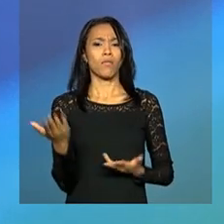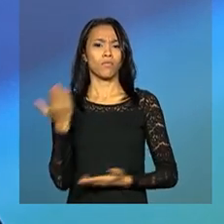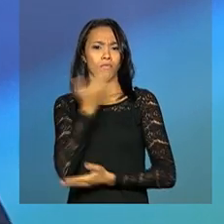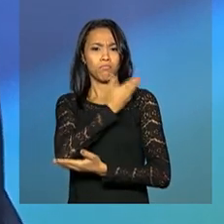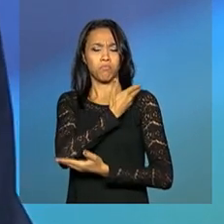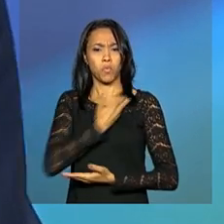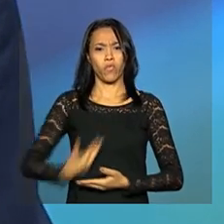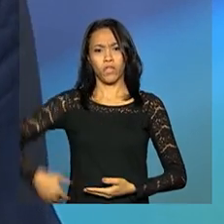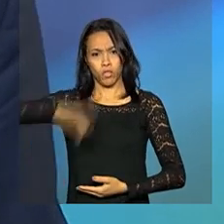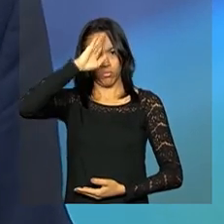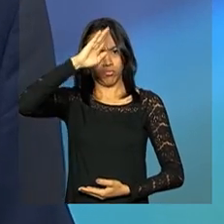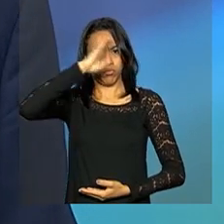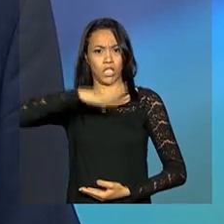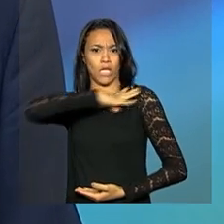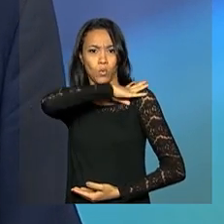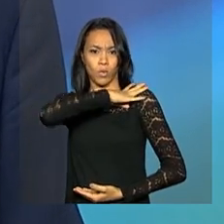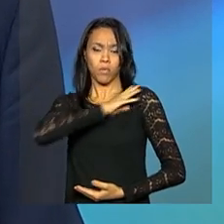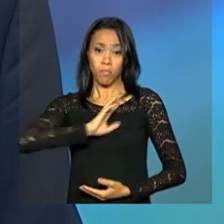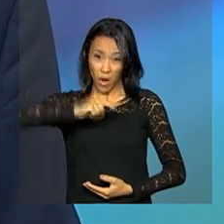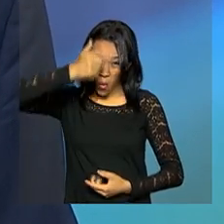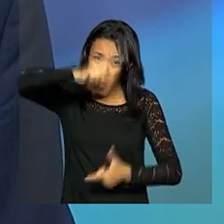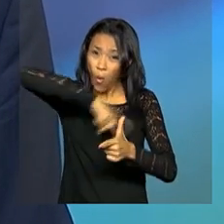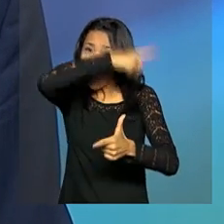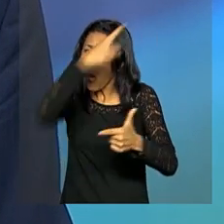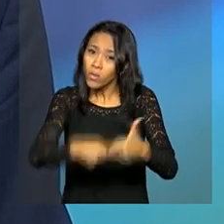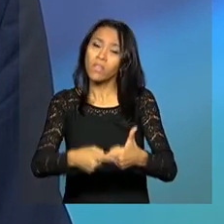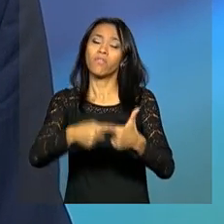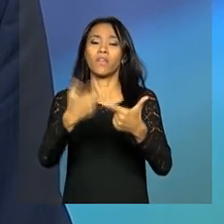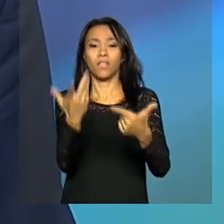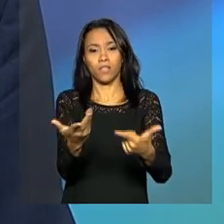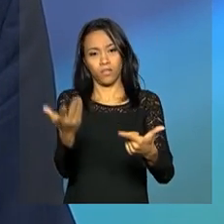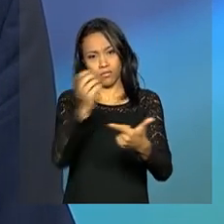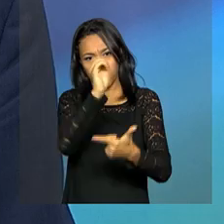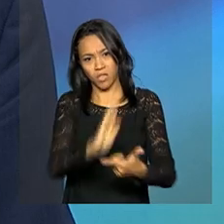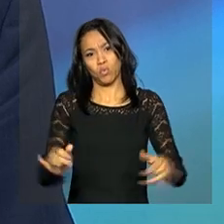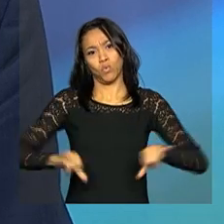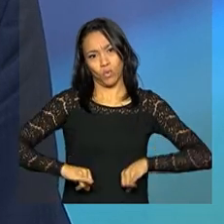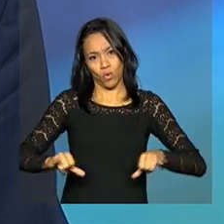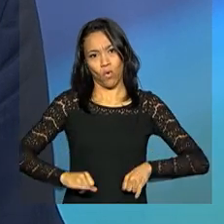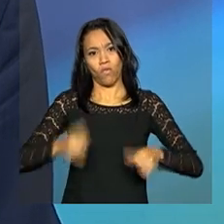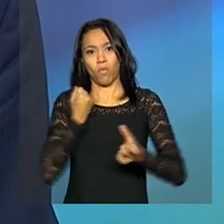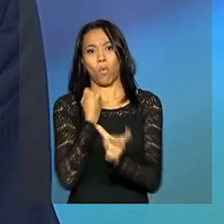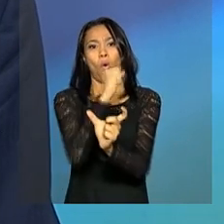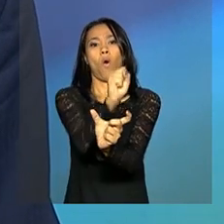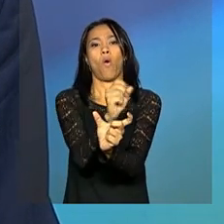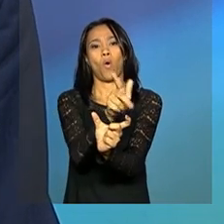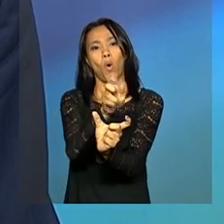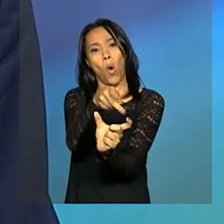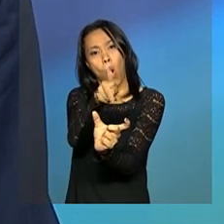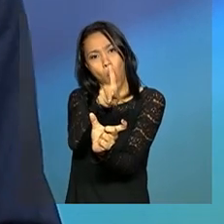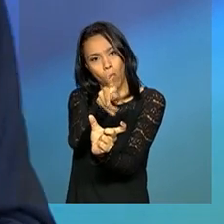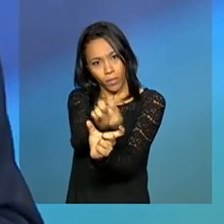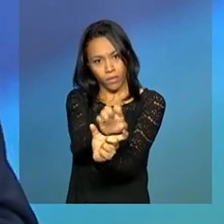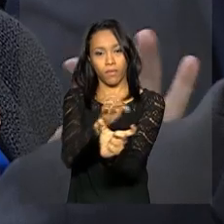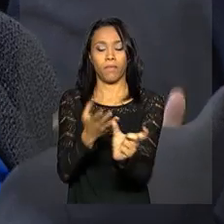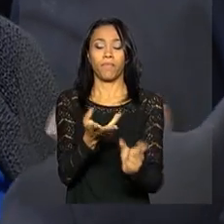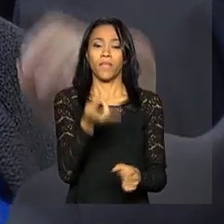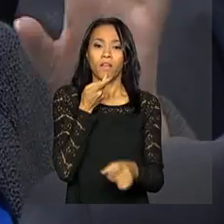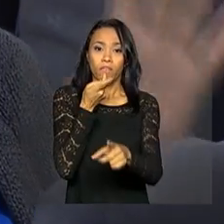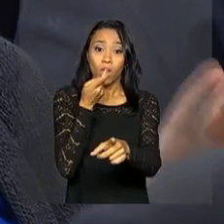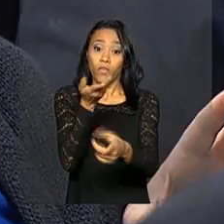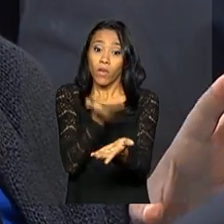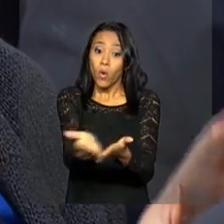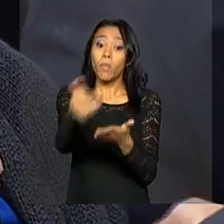para que mais uma vez o Brasil não sofra o golpe de Estado. José Eduardo Cardoso defendeu que o julgamento começa no Senado,